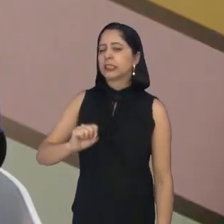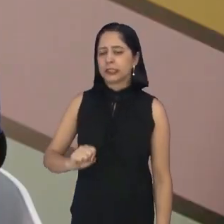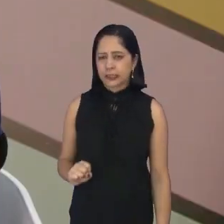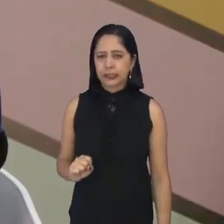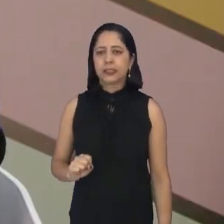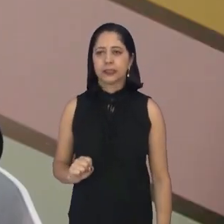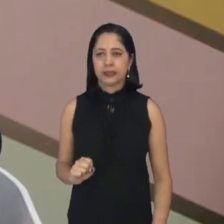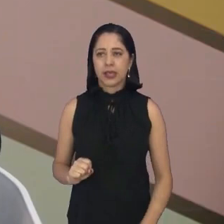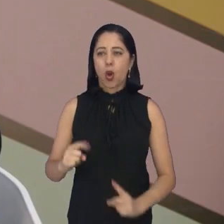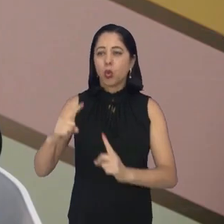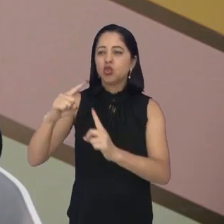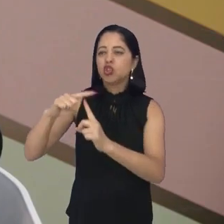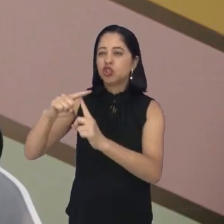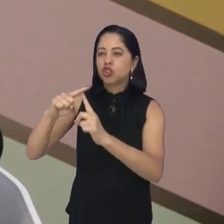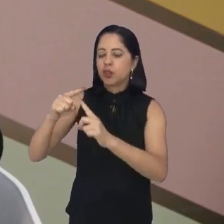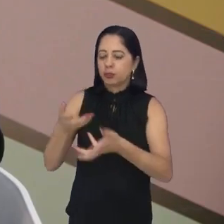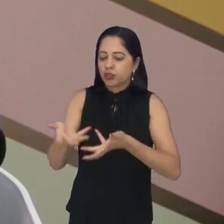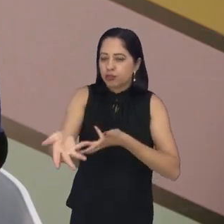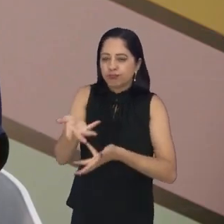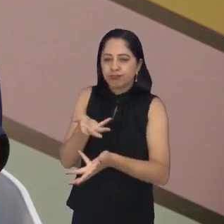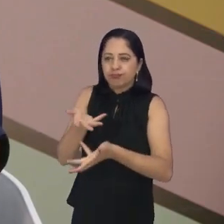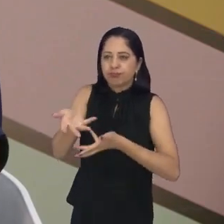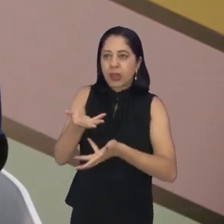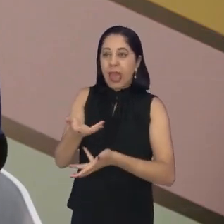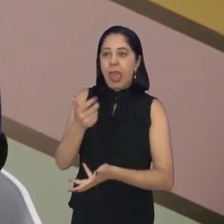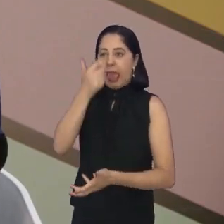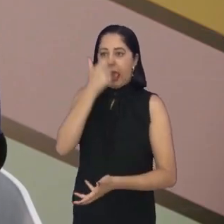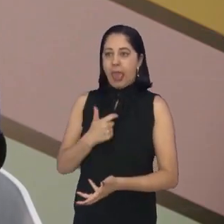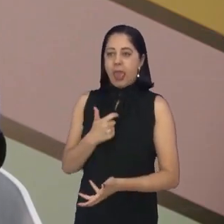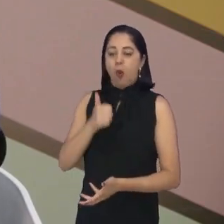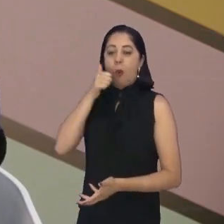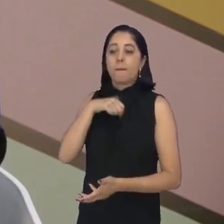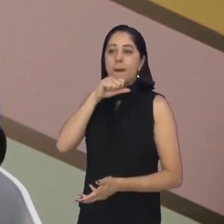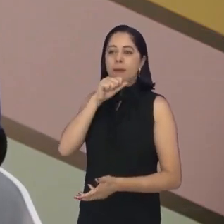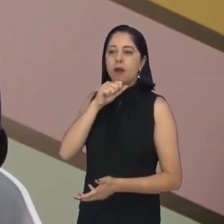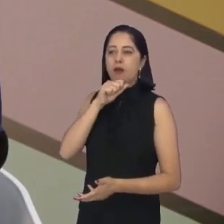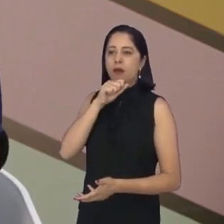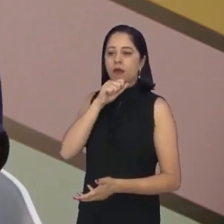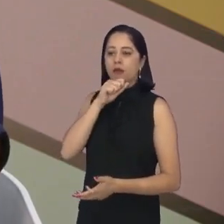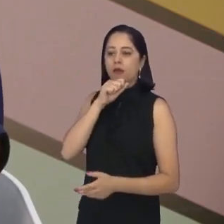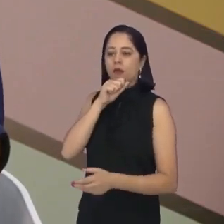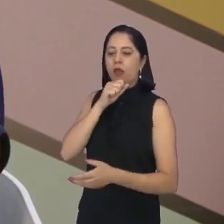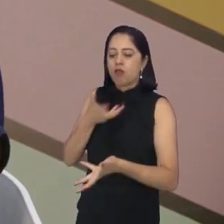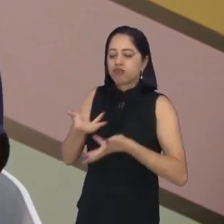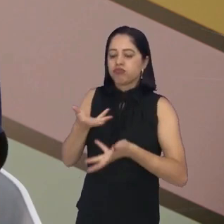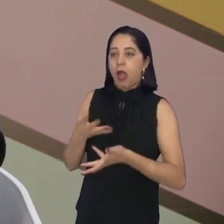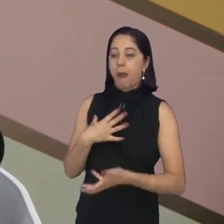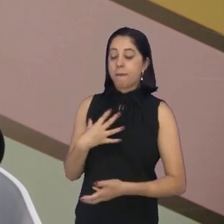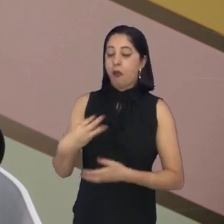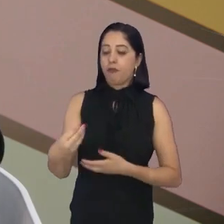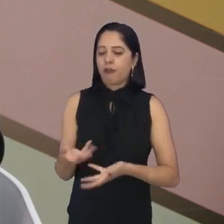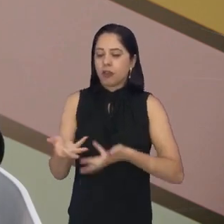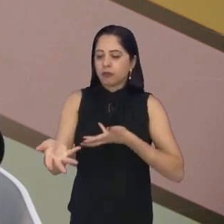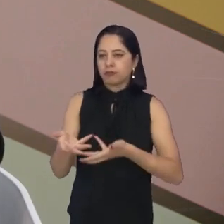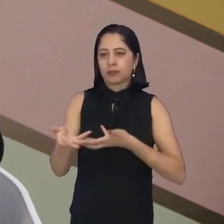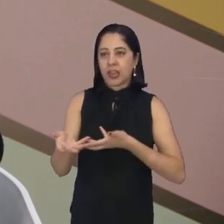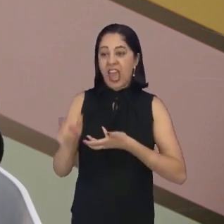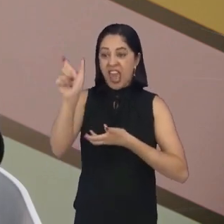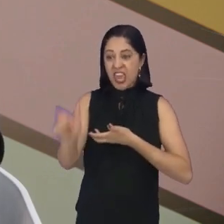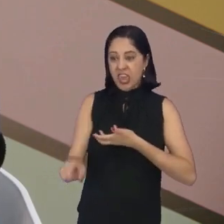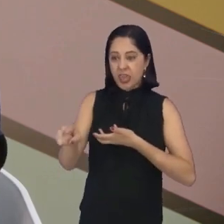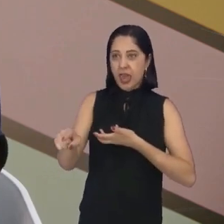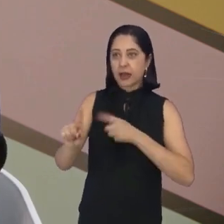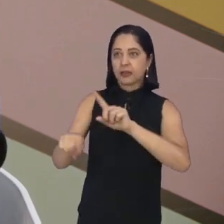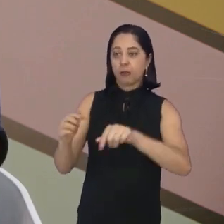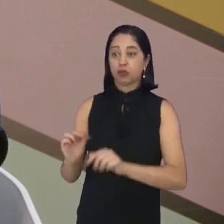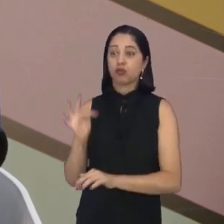assim, o tipo de relacionamento que eu tenho com os meus filhos dentro de casa vai reverberar nos tipos de relacionamento que ele vai ter na vida